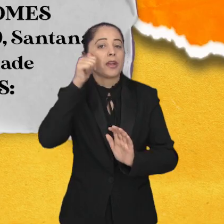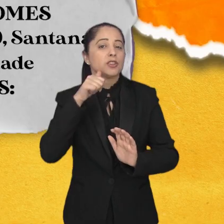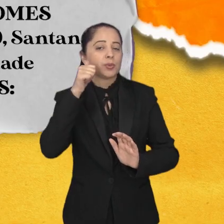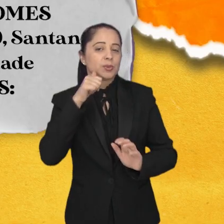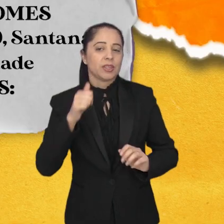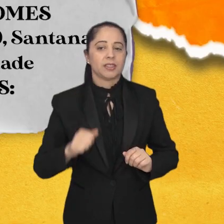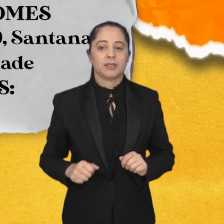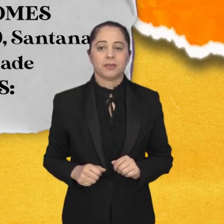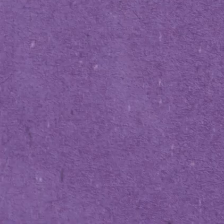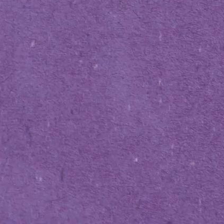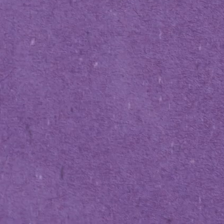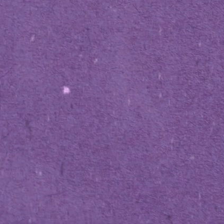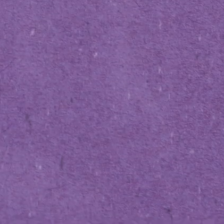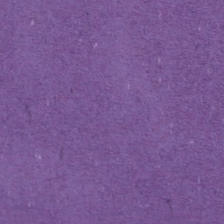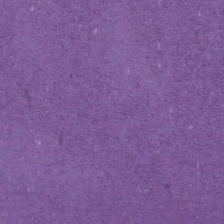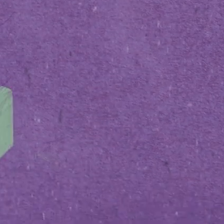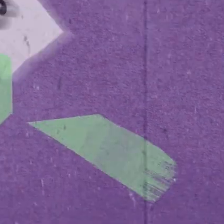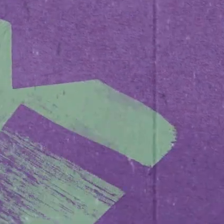artes visuais.